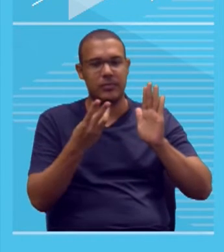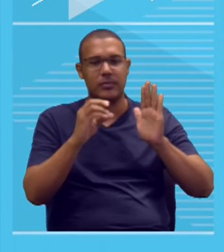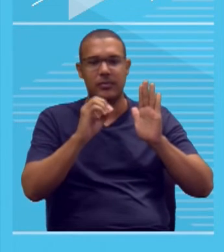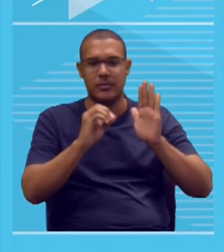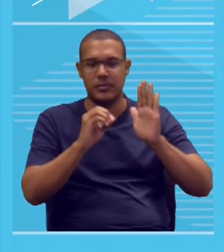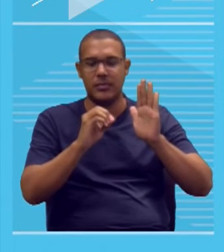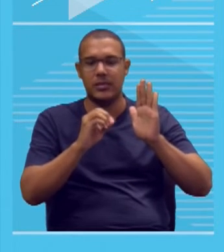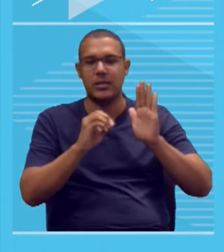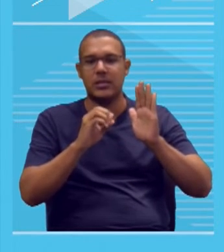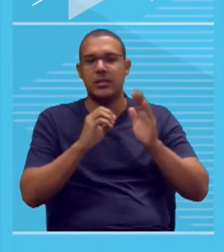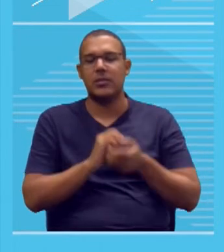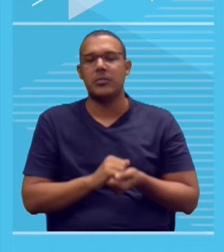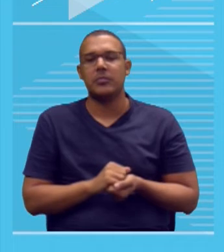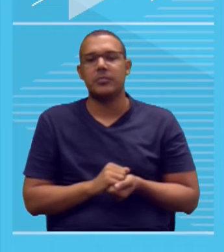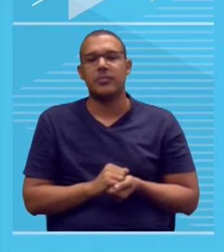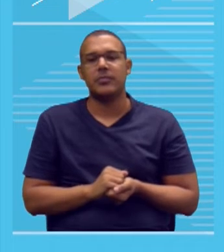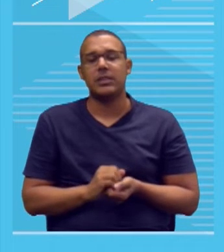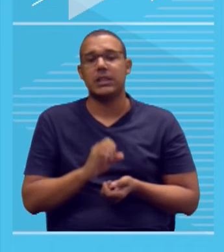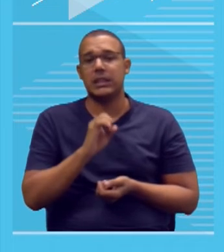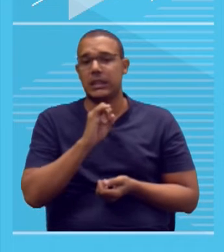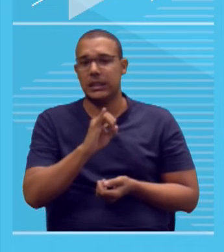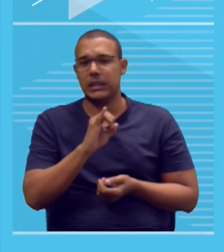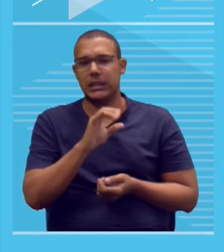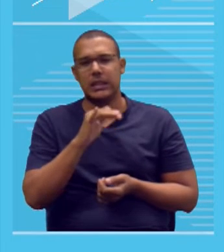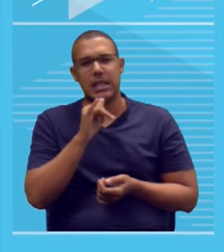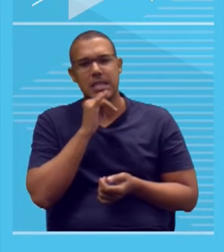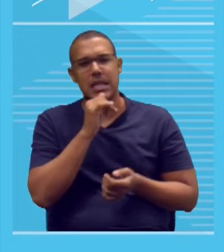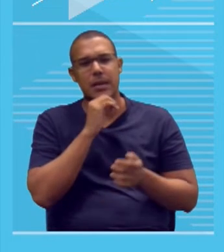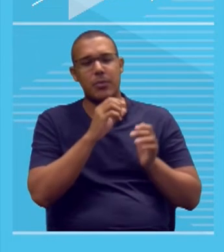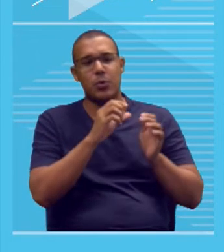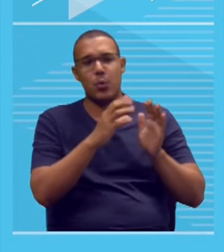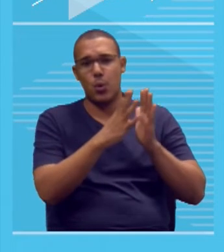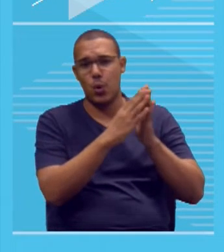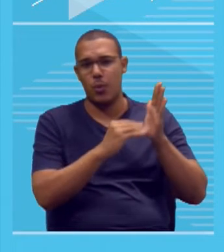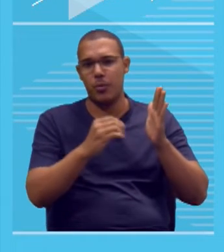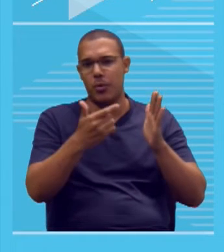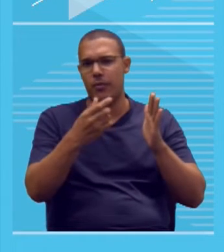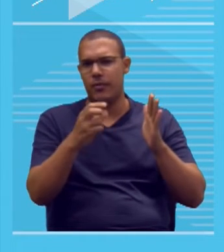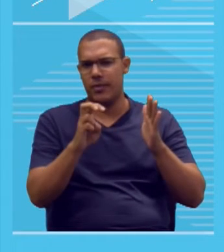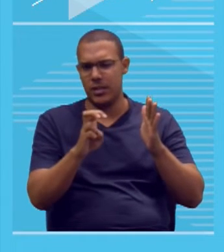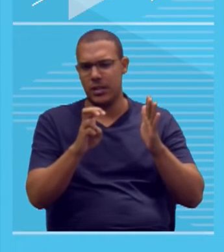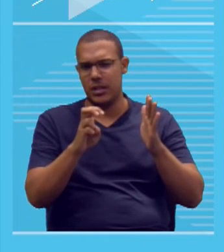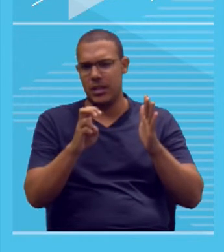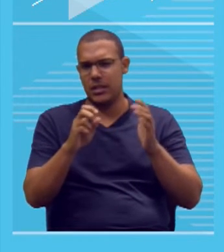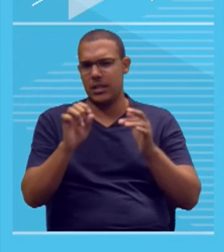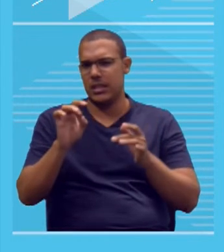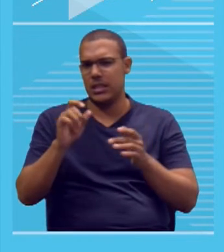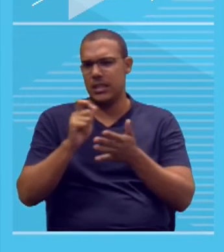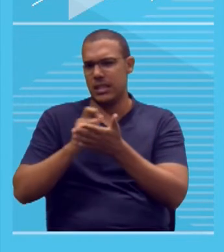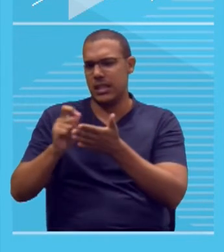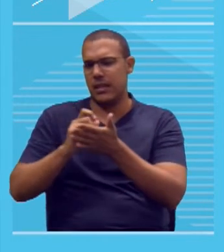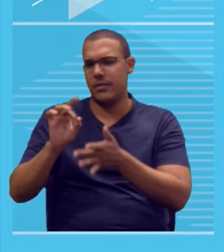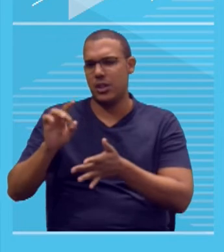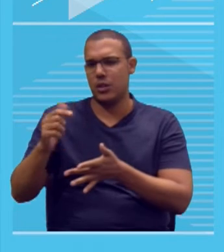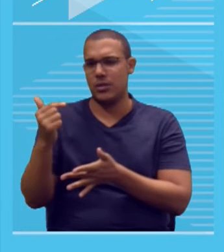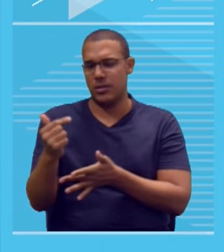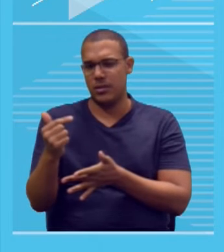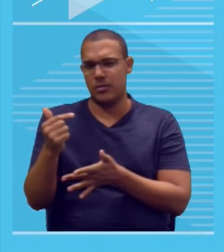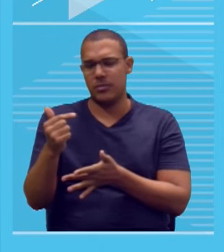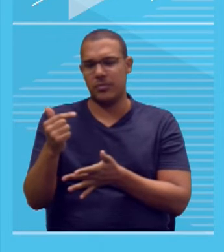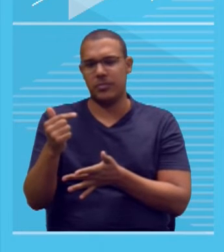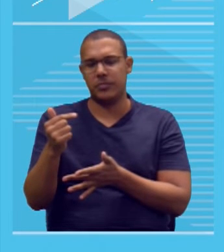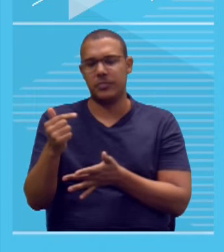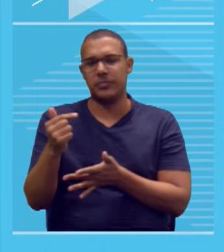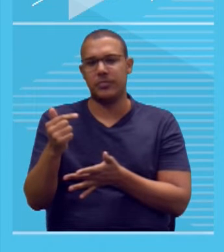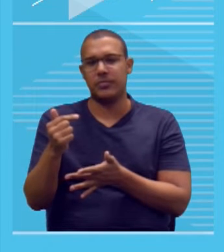dessas 30 linhas, você copia 23 e escreve 7, elabora 7,